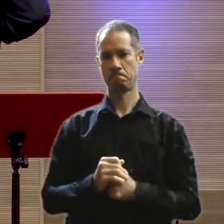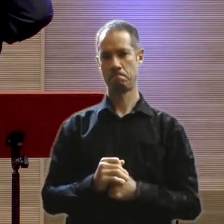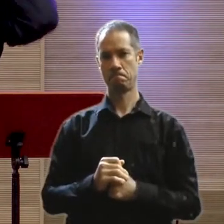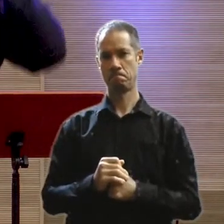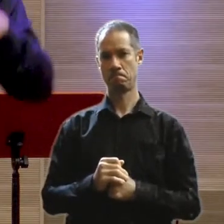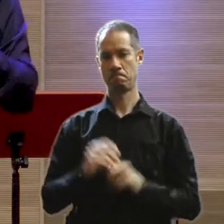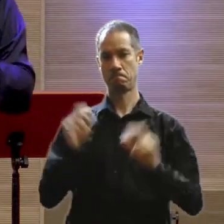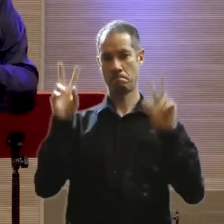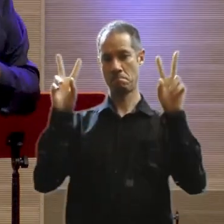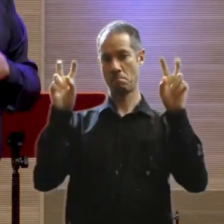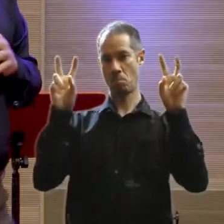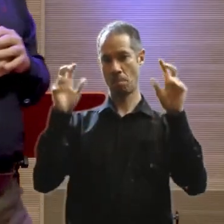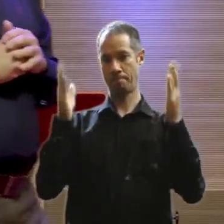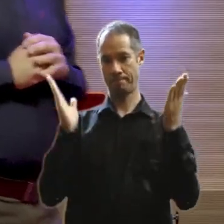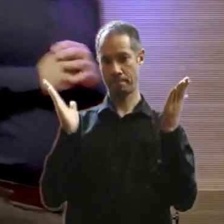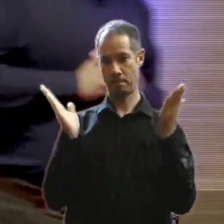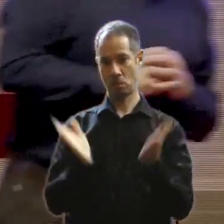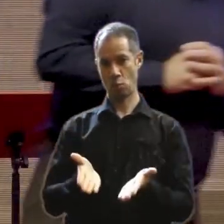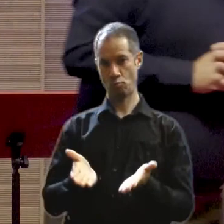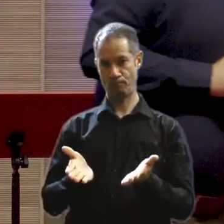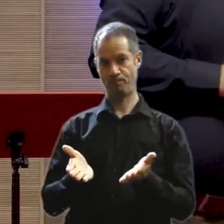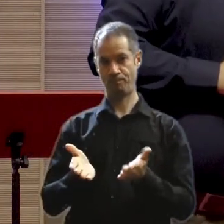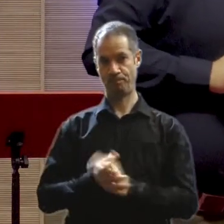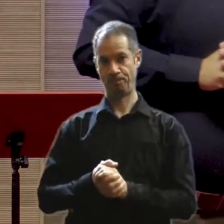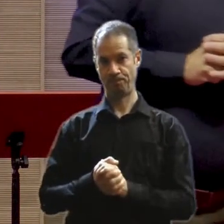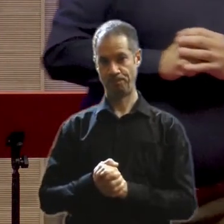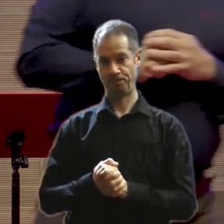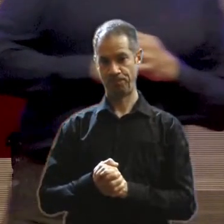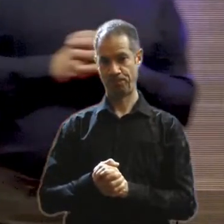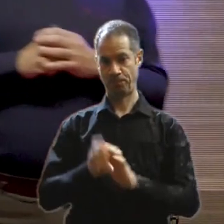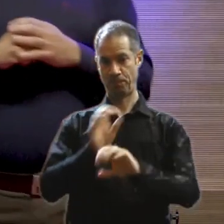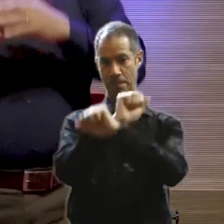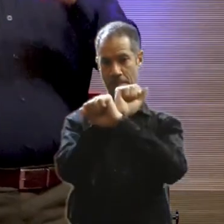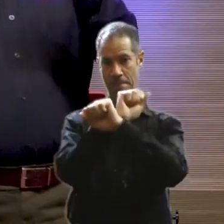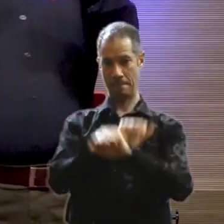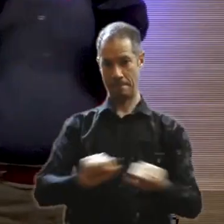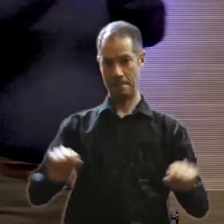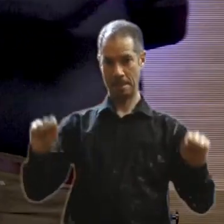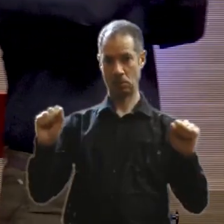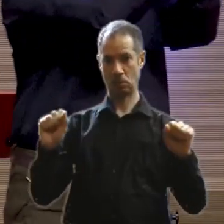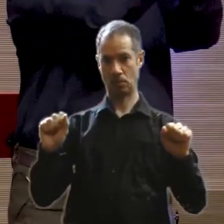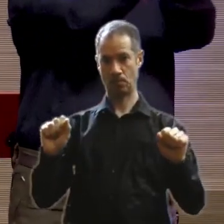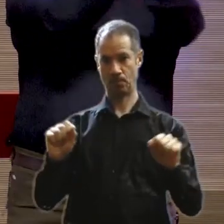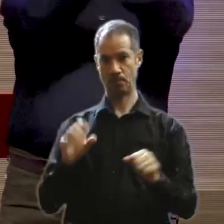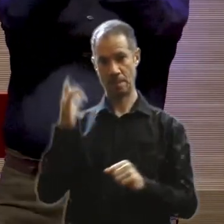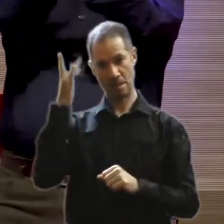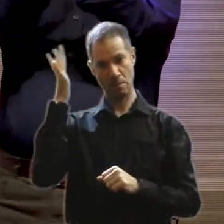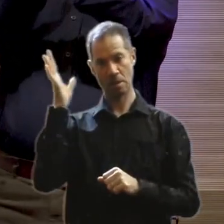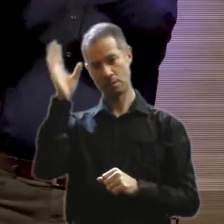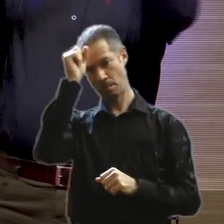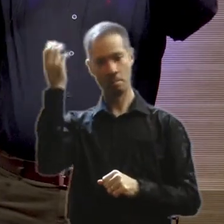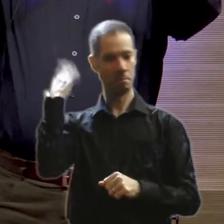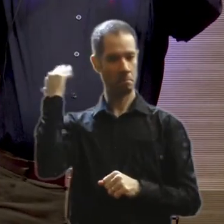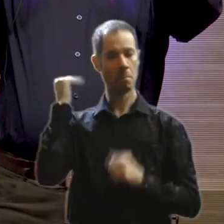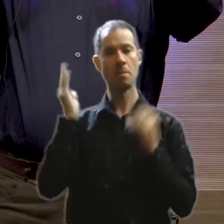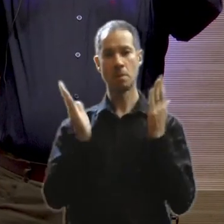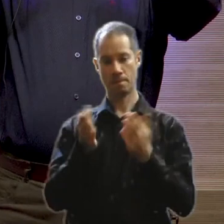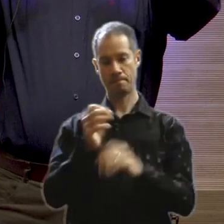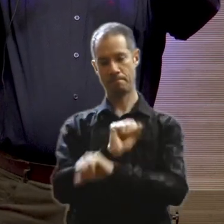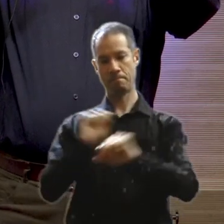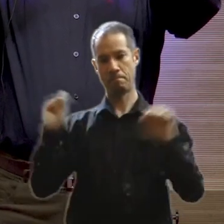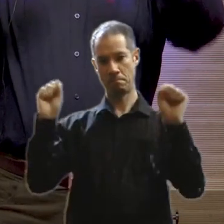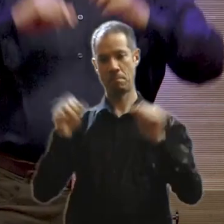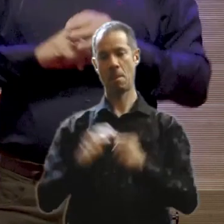o tema de hoje é libertos. Isso é fácil, nós já aprendemos, né, Libertos.